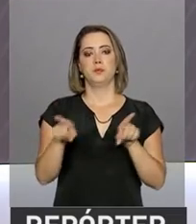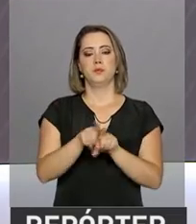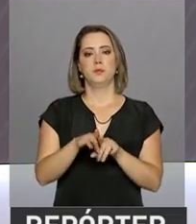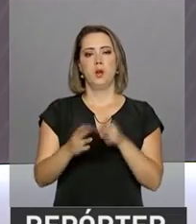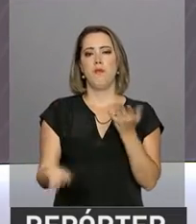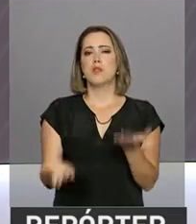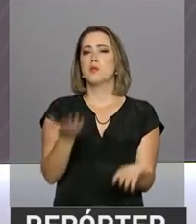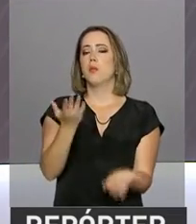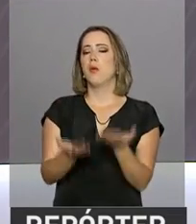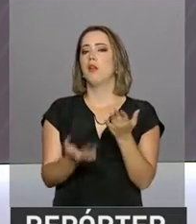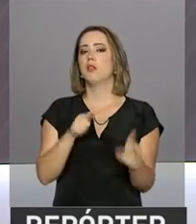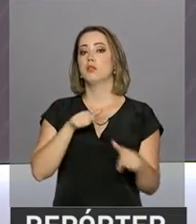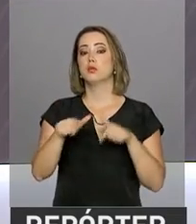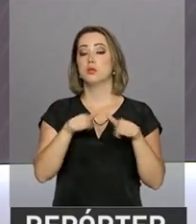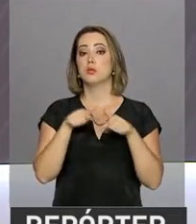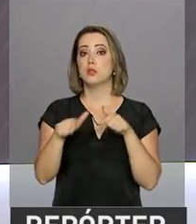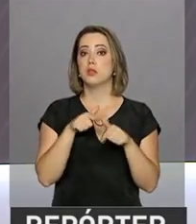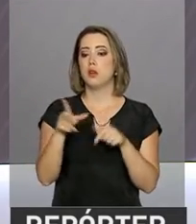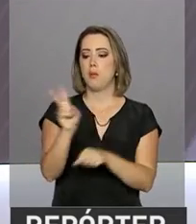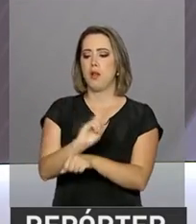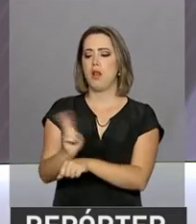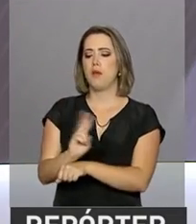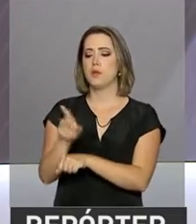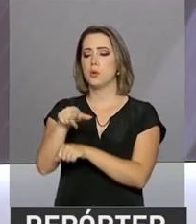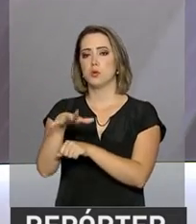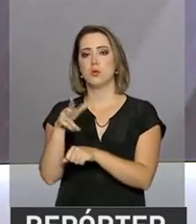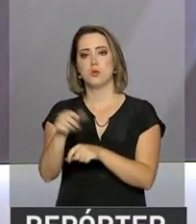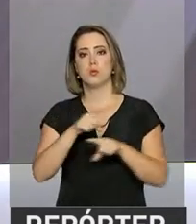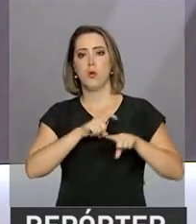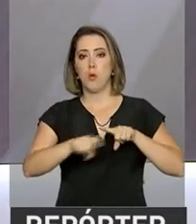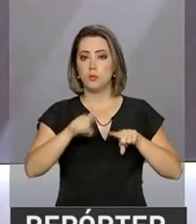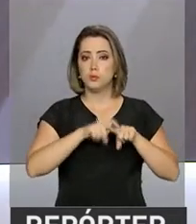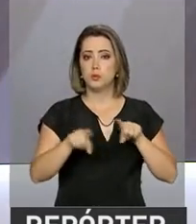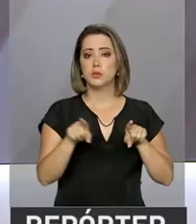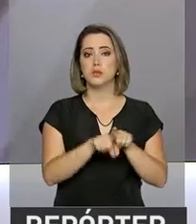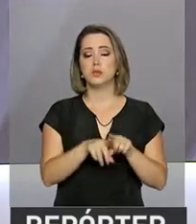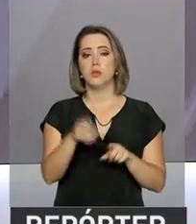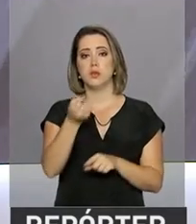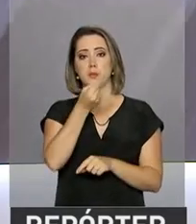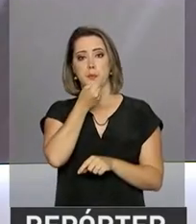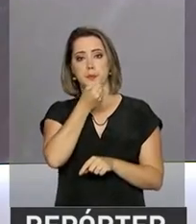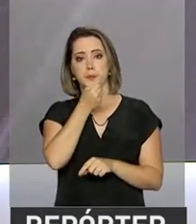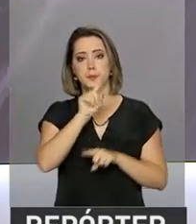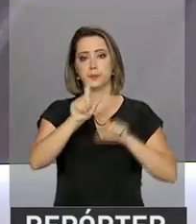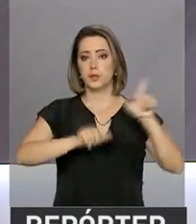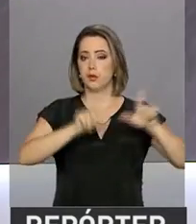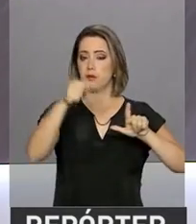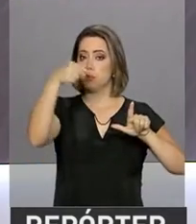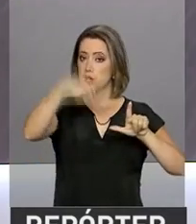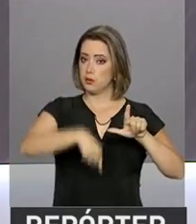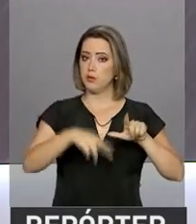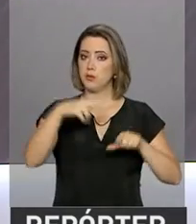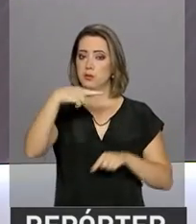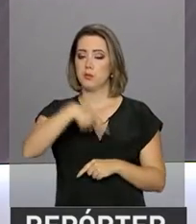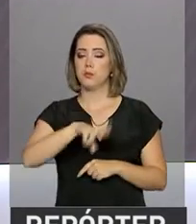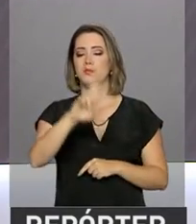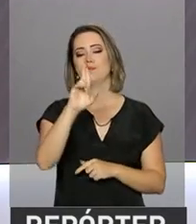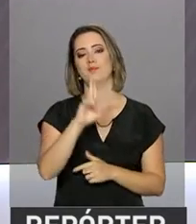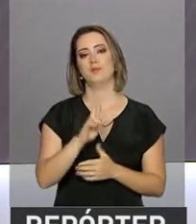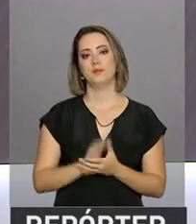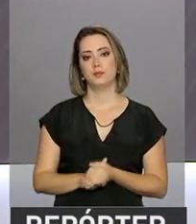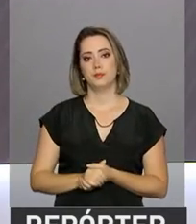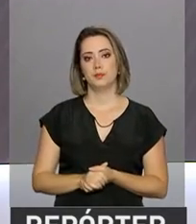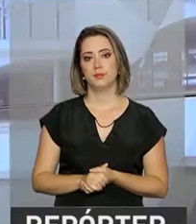faz um balanço das ações e auditorias realizadas em frigoríficos. A entrevista coletiva será transmitida ao vivo aqui pela TV